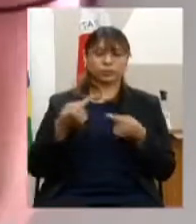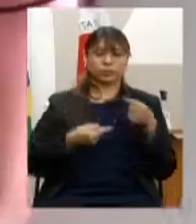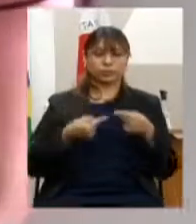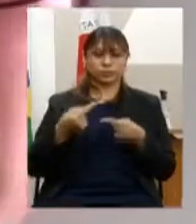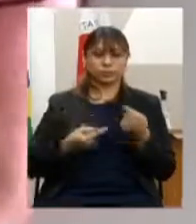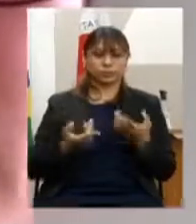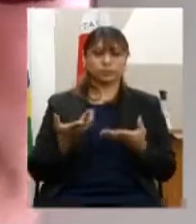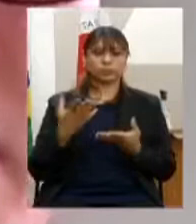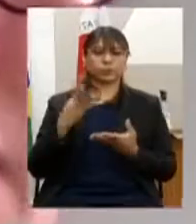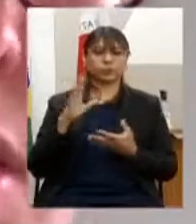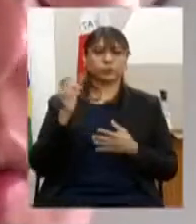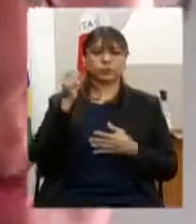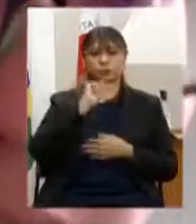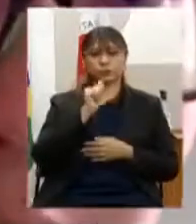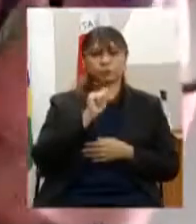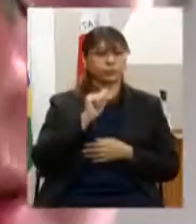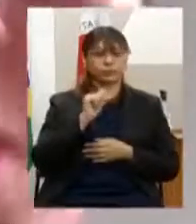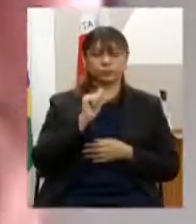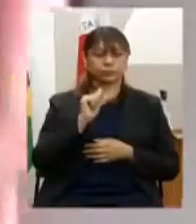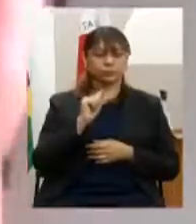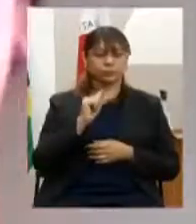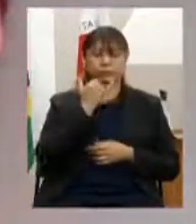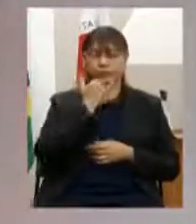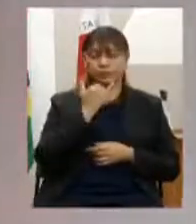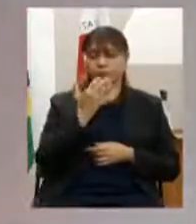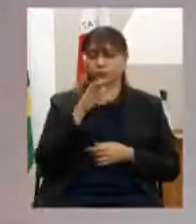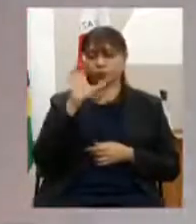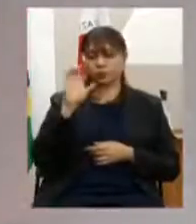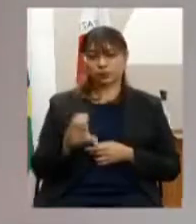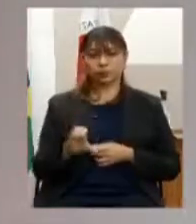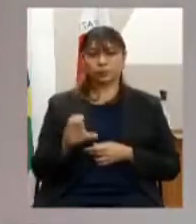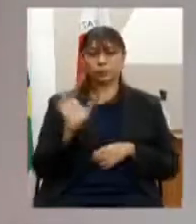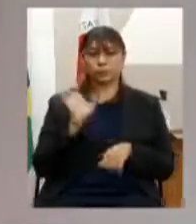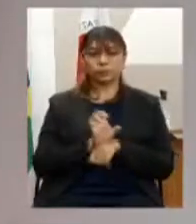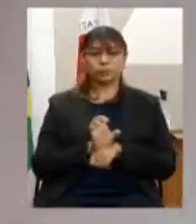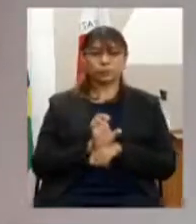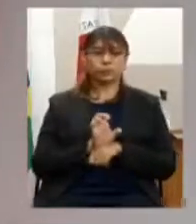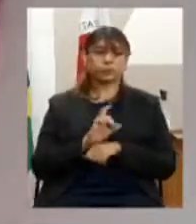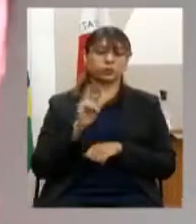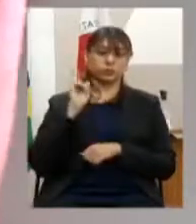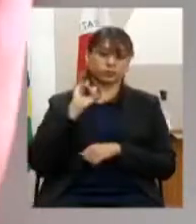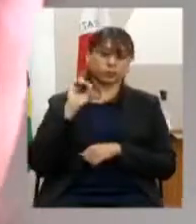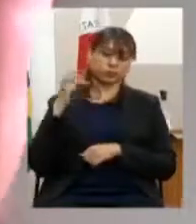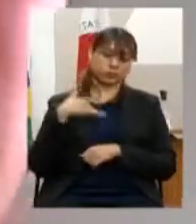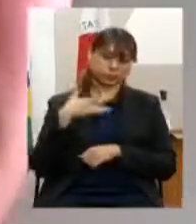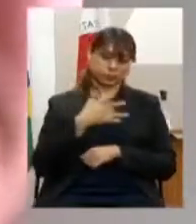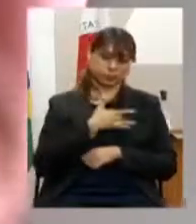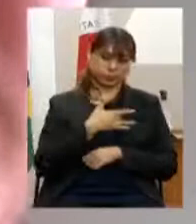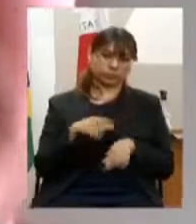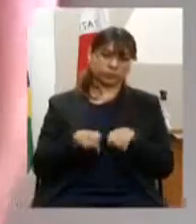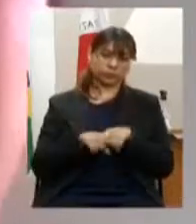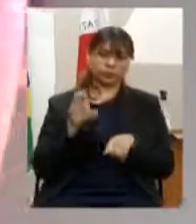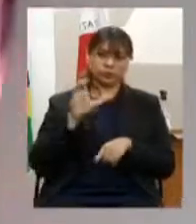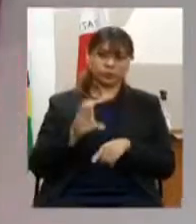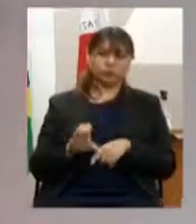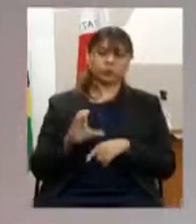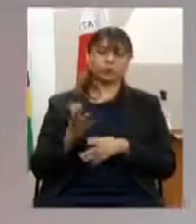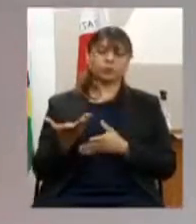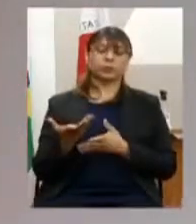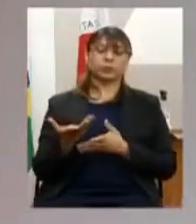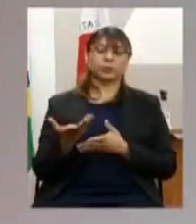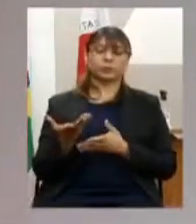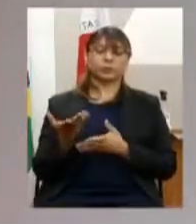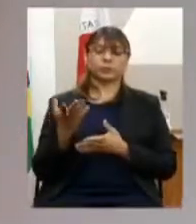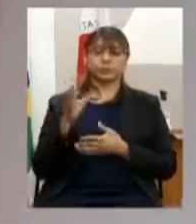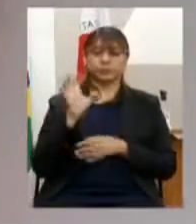drogas não é conselho estadual desculpe conselho estadual de saúde de minas gerais conselho regional de farmácia CRF